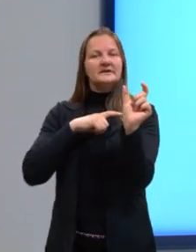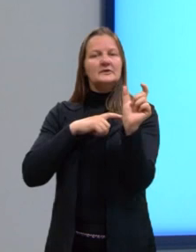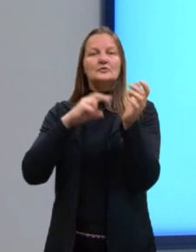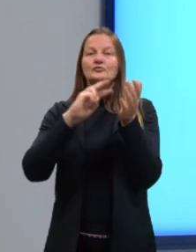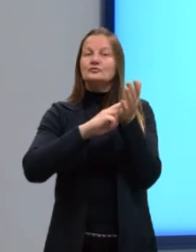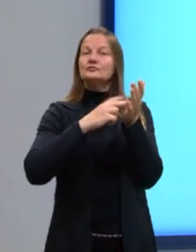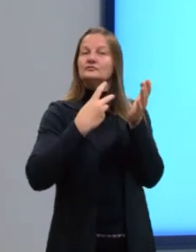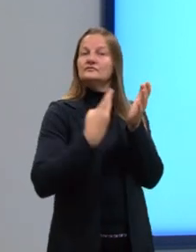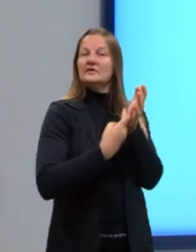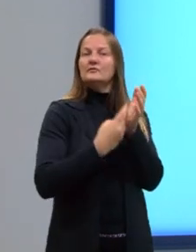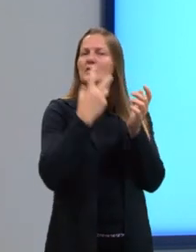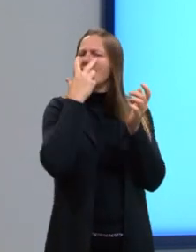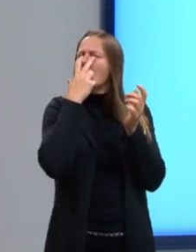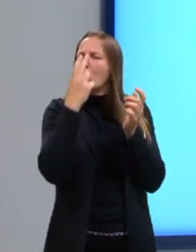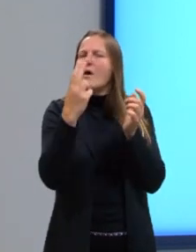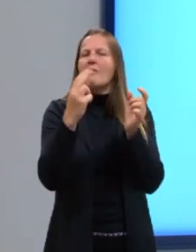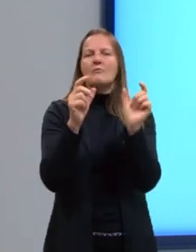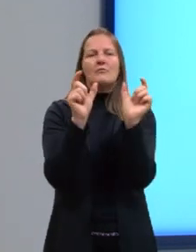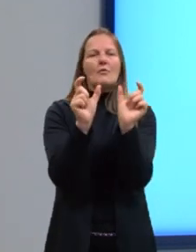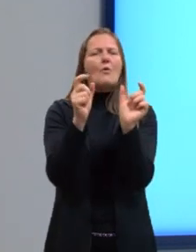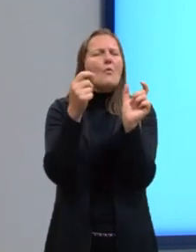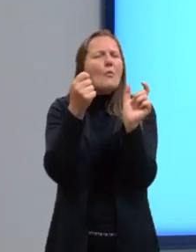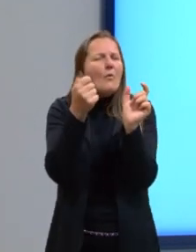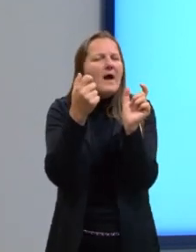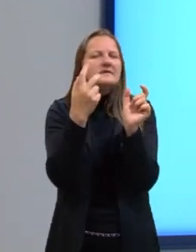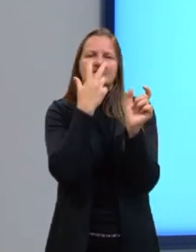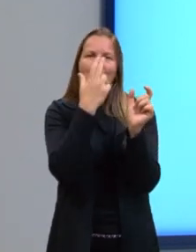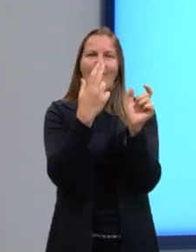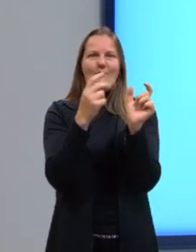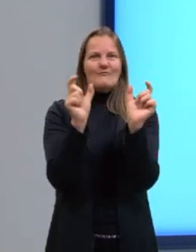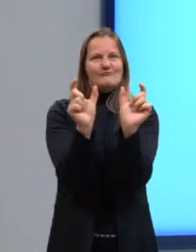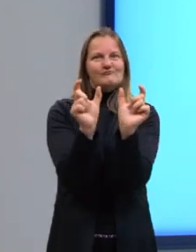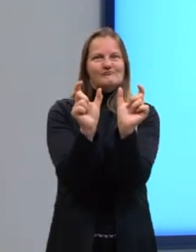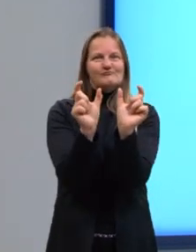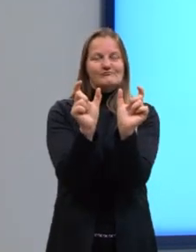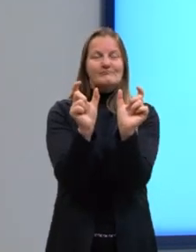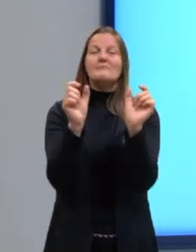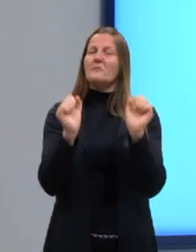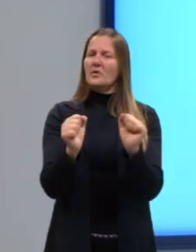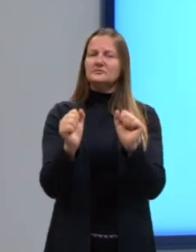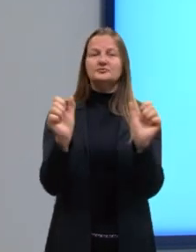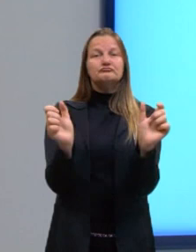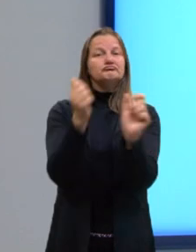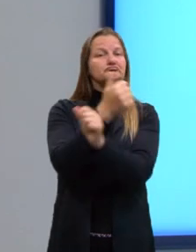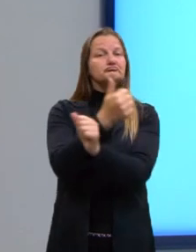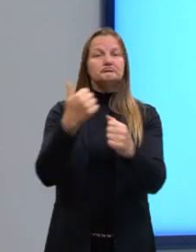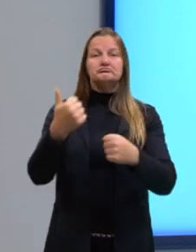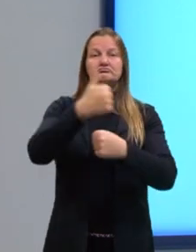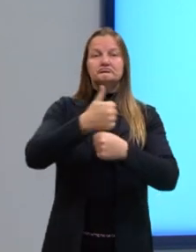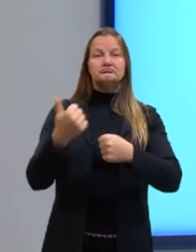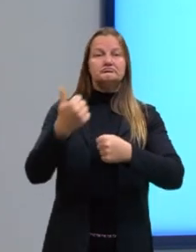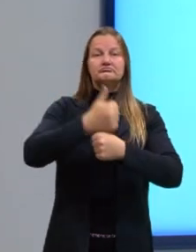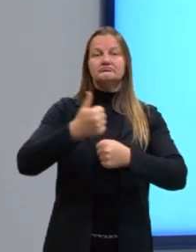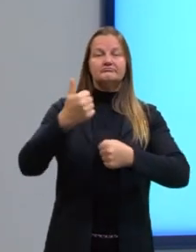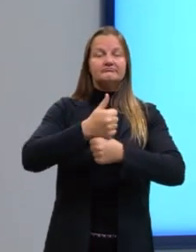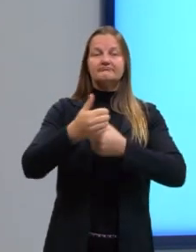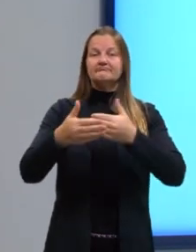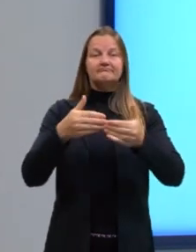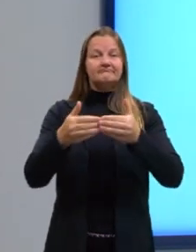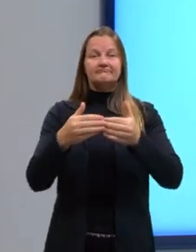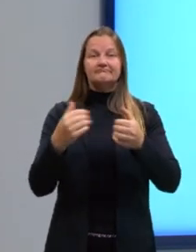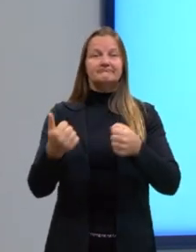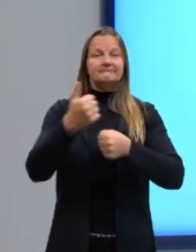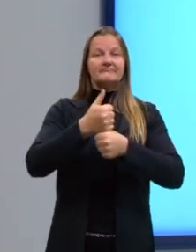significado igual ou parecido e, assim, podem ser trocadas umas pelas outras em